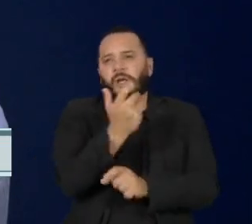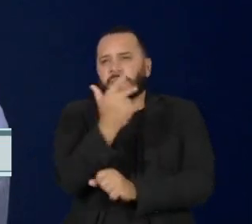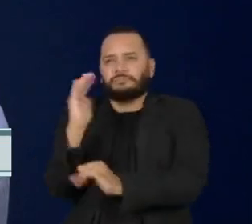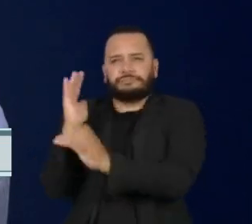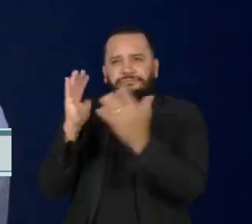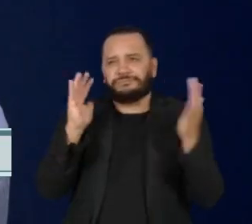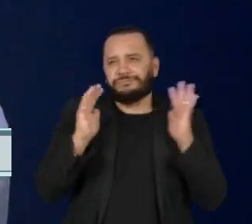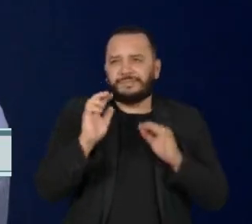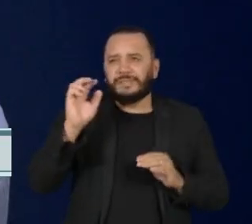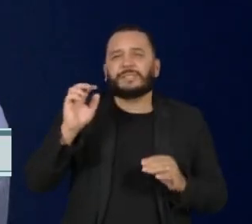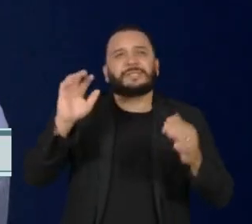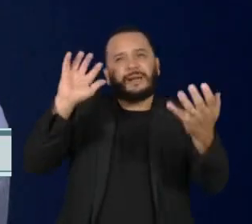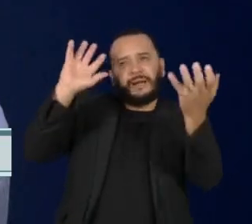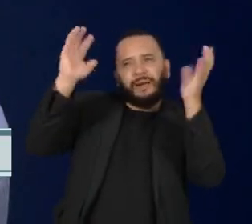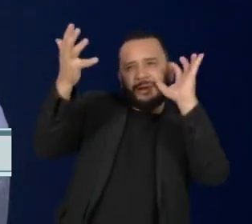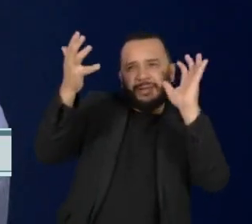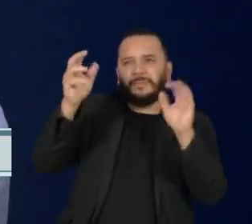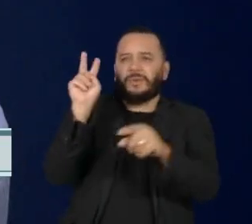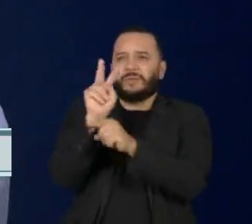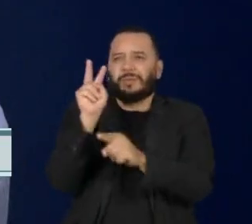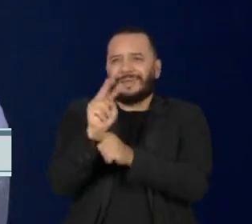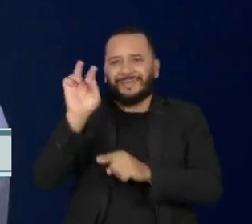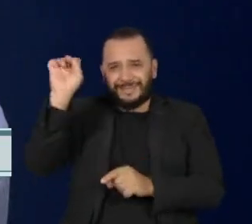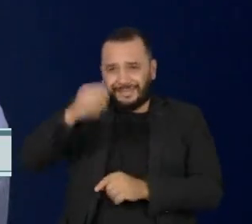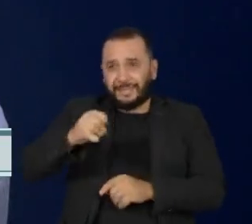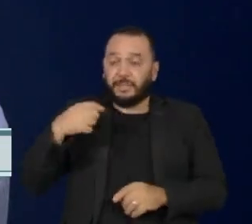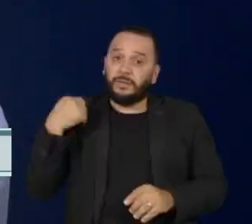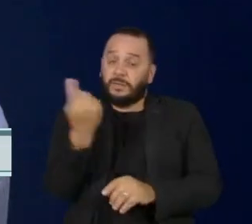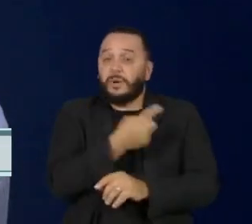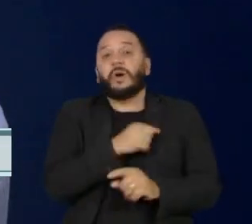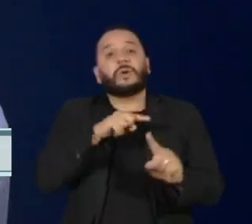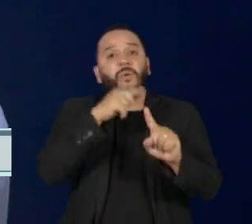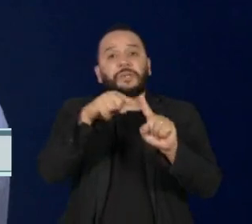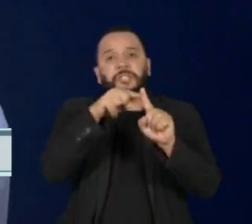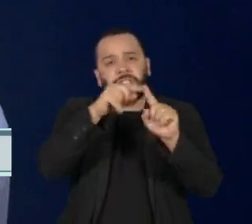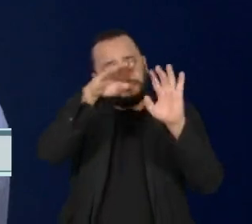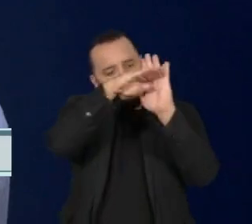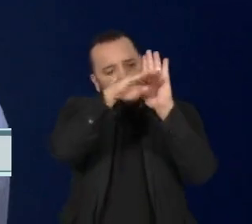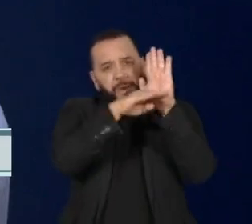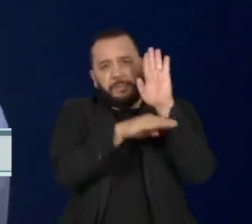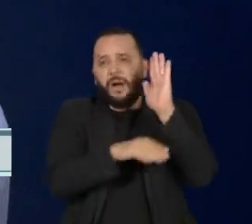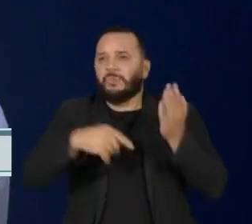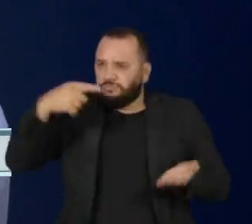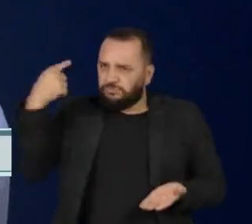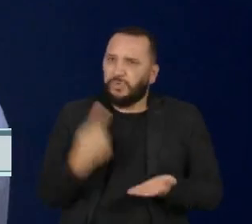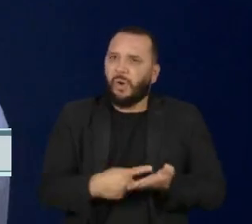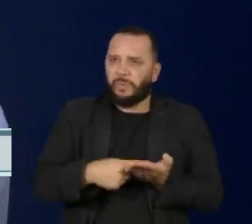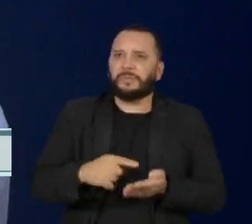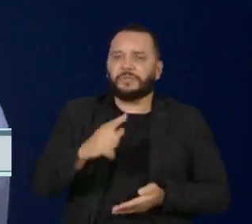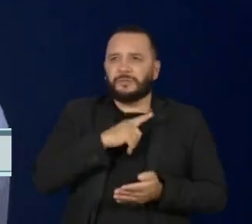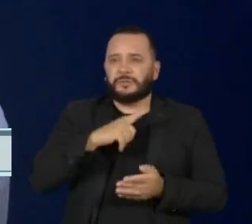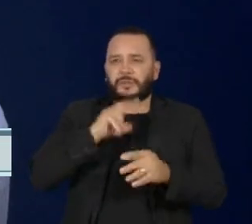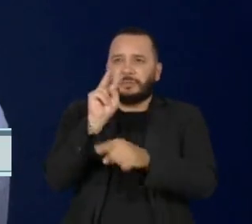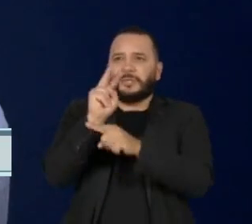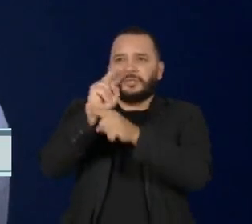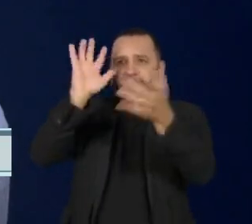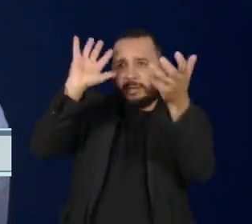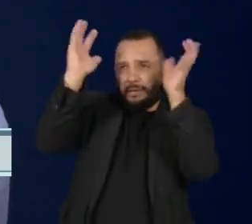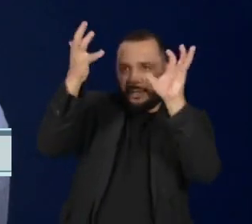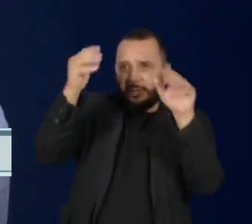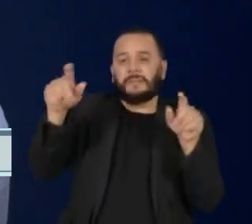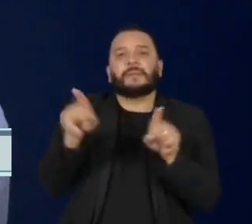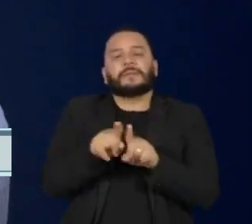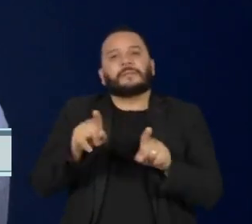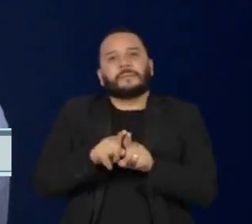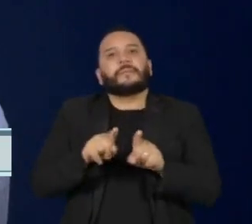Estamos comprometidos com metas que são ambiciosas, tanto com relação ao clima quanto com relação à